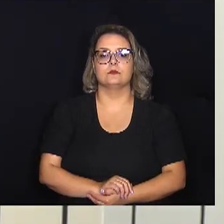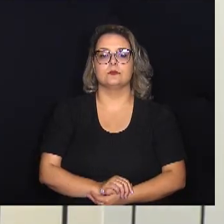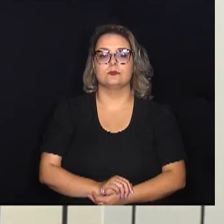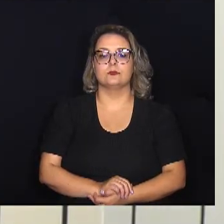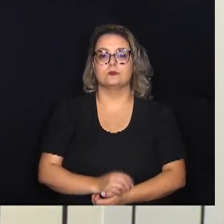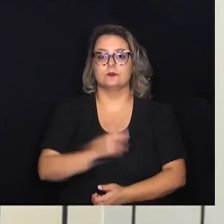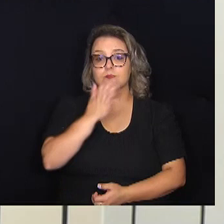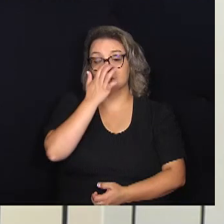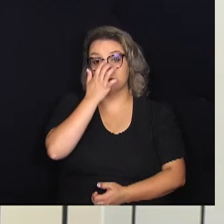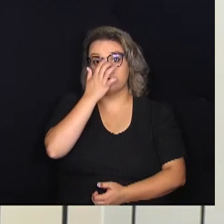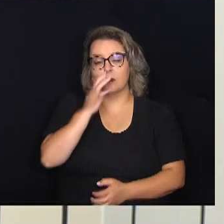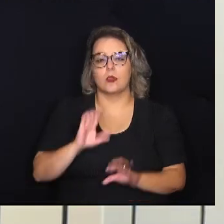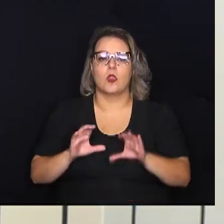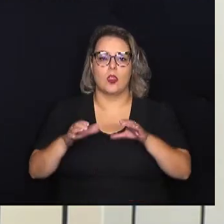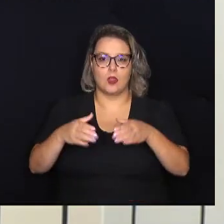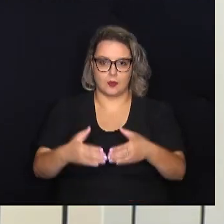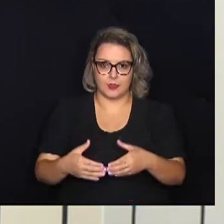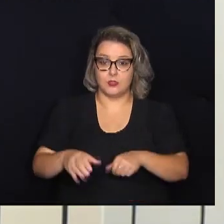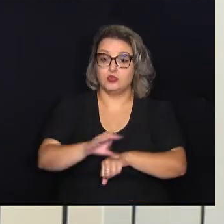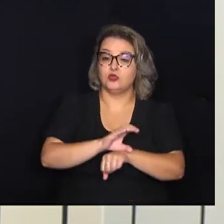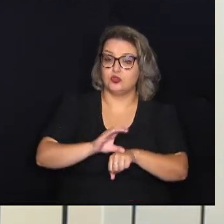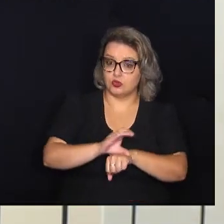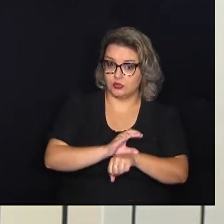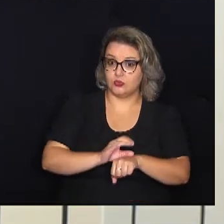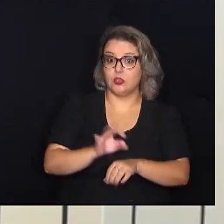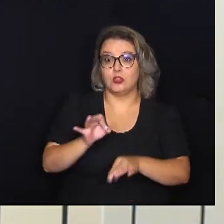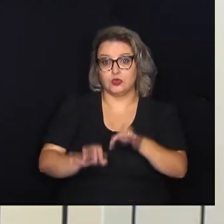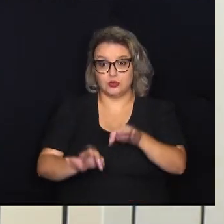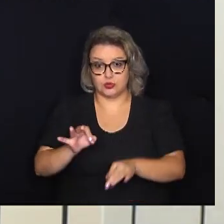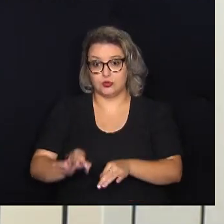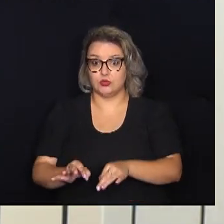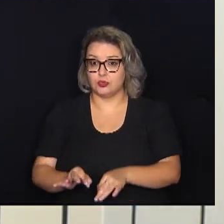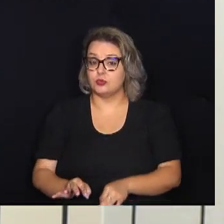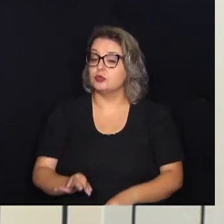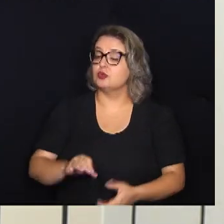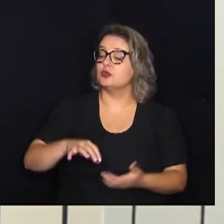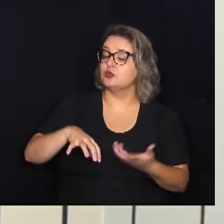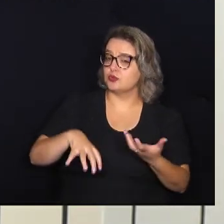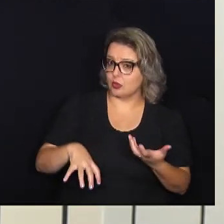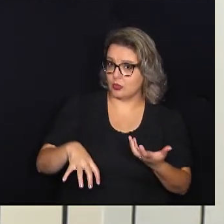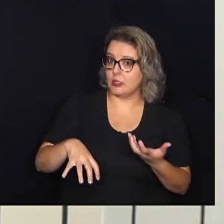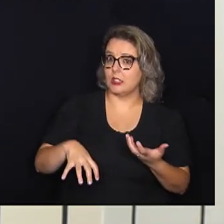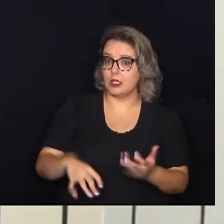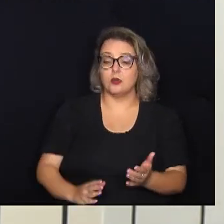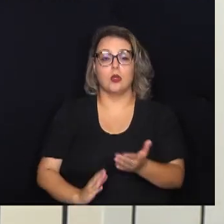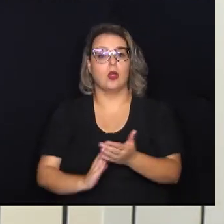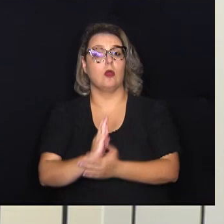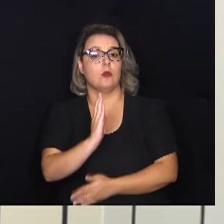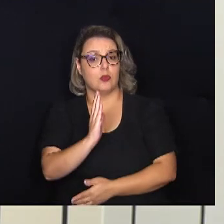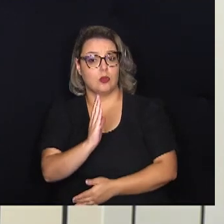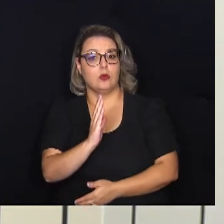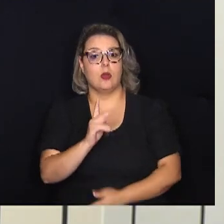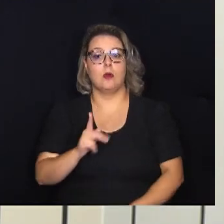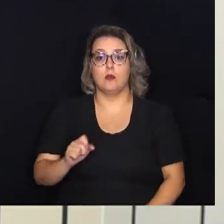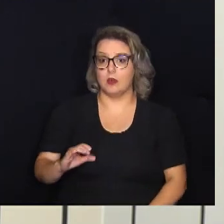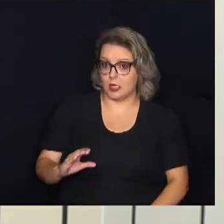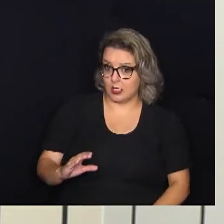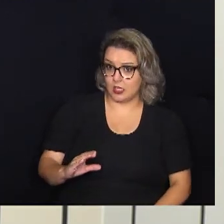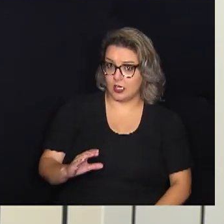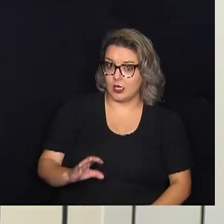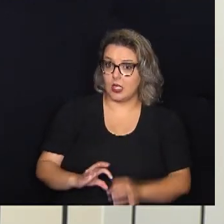A Comissão de Constituição e Justiça do Senado Federal aprovou a PEC que